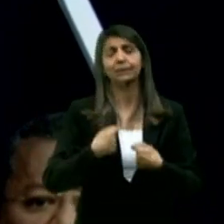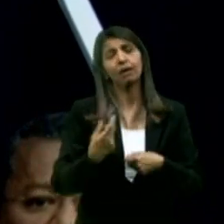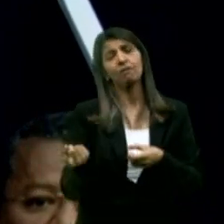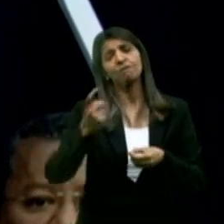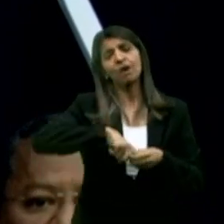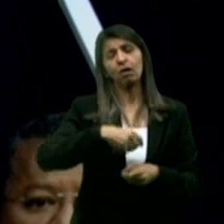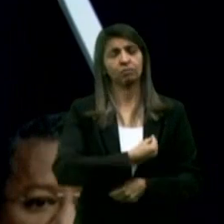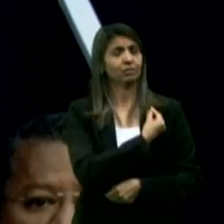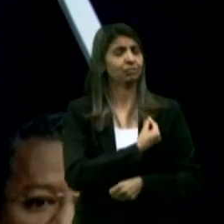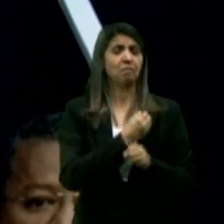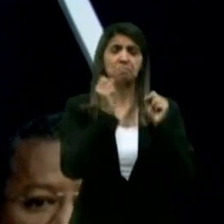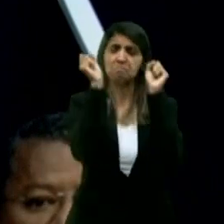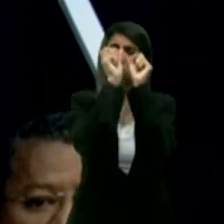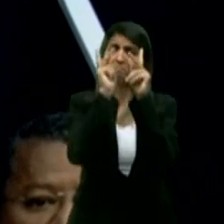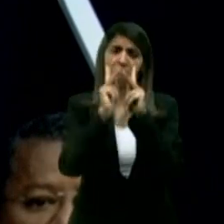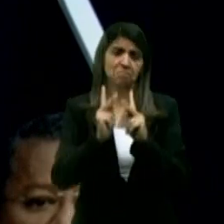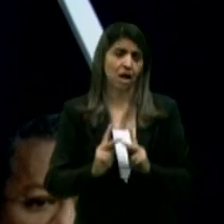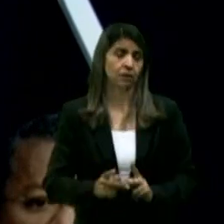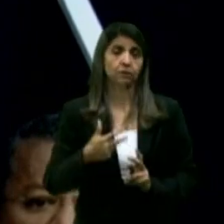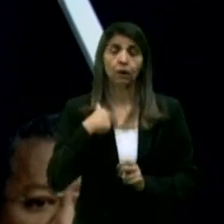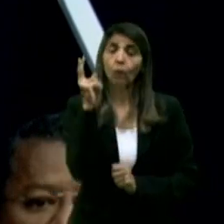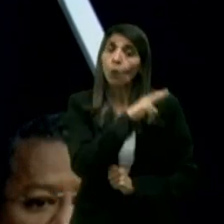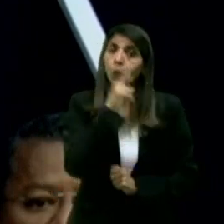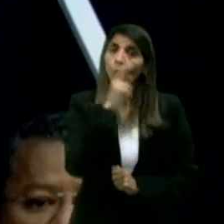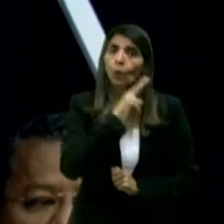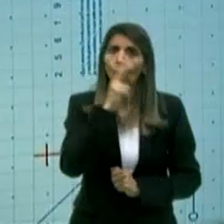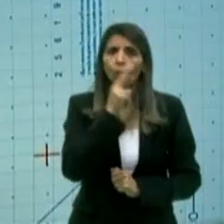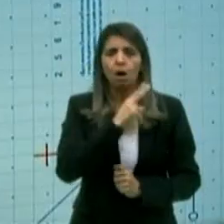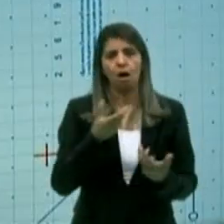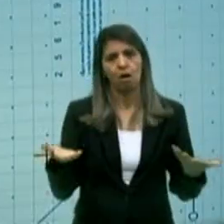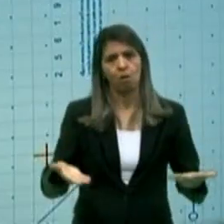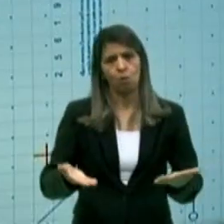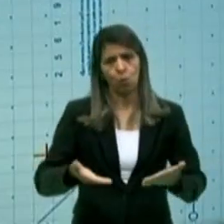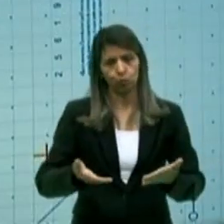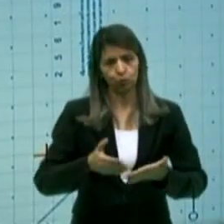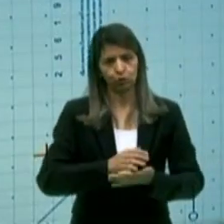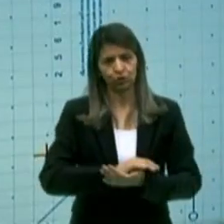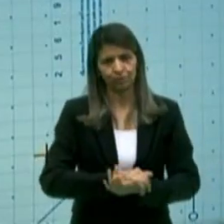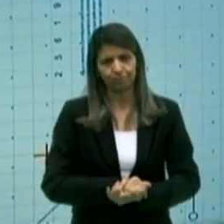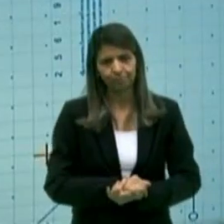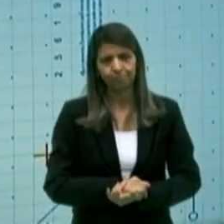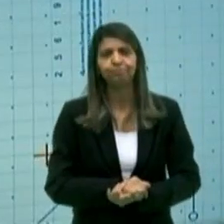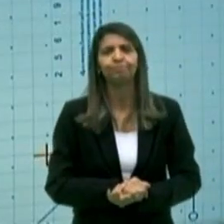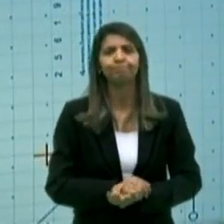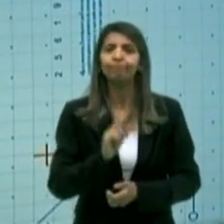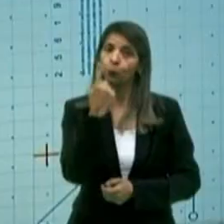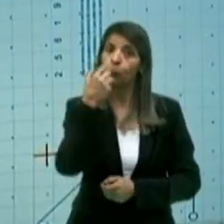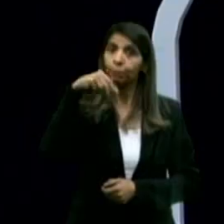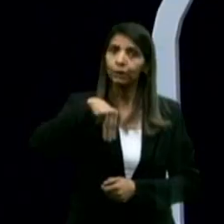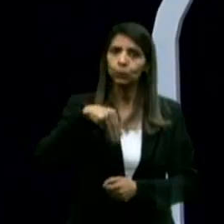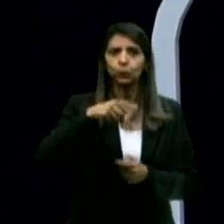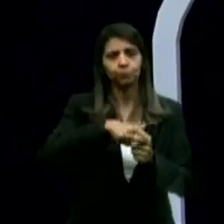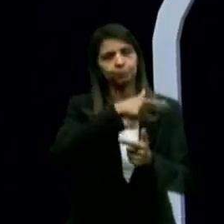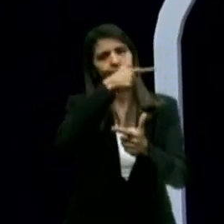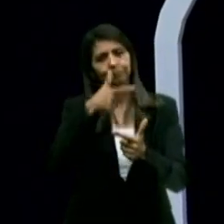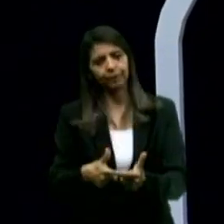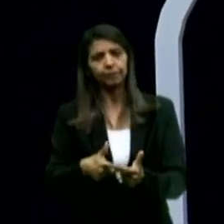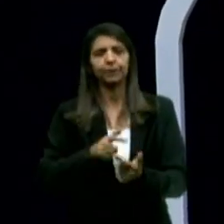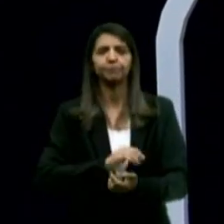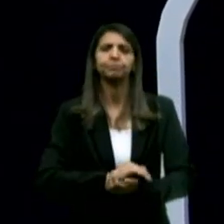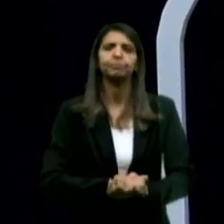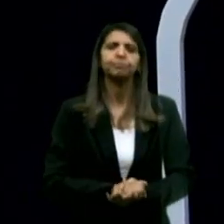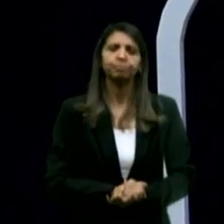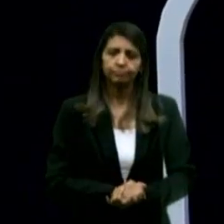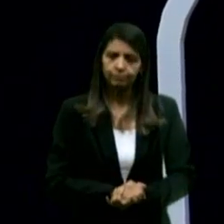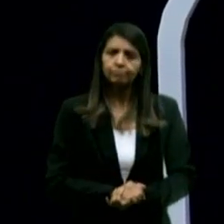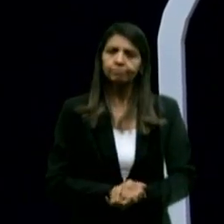em paz. combate à criminalidade é uma urgência que nós temos hoje. Um minuto para a réplica de Veneziano. Eu tive a oportunidade